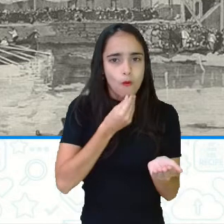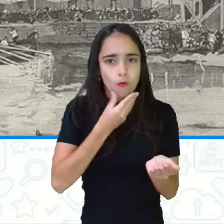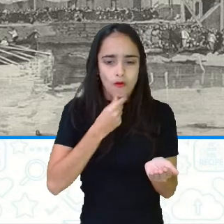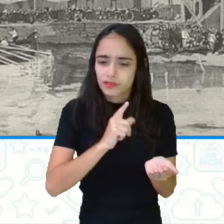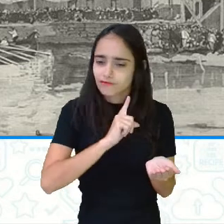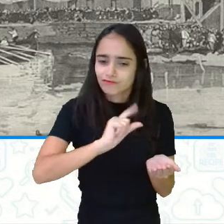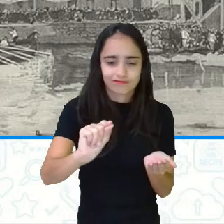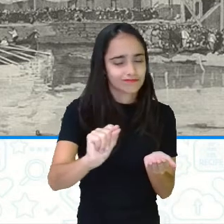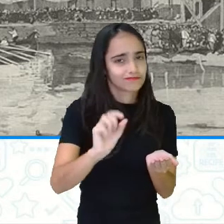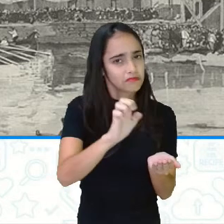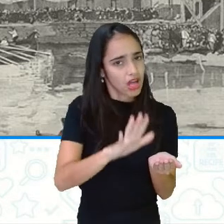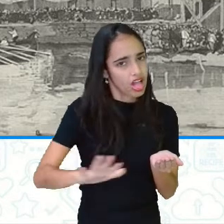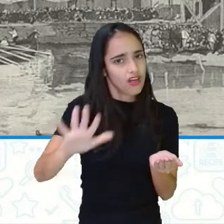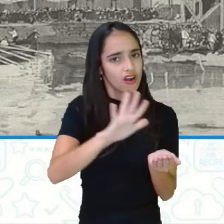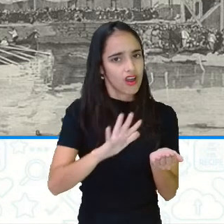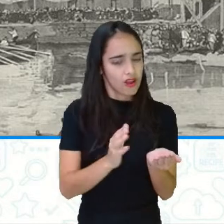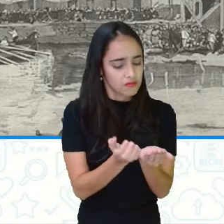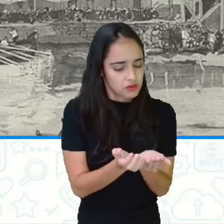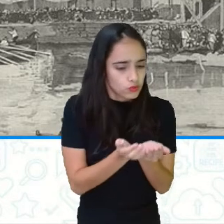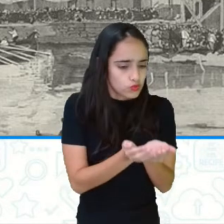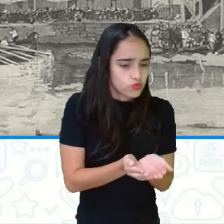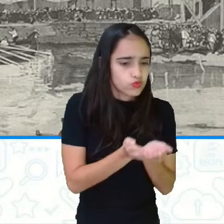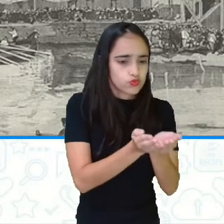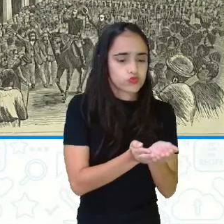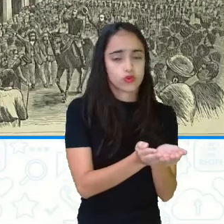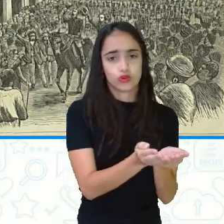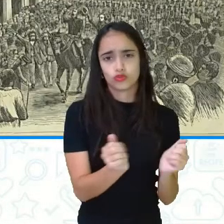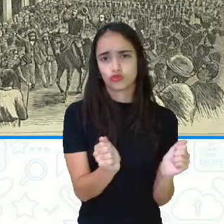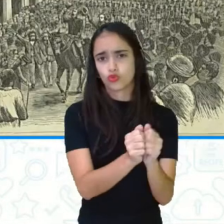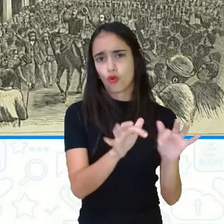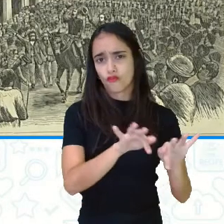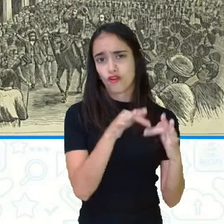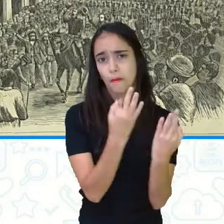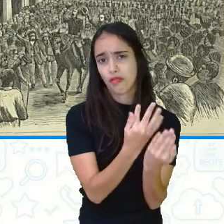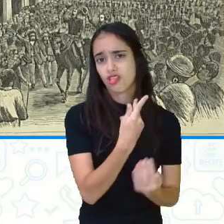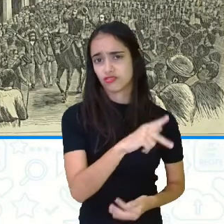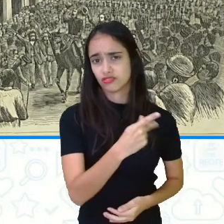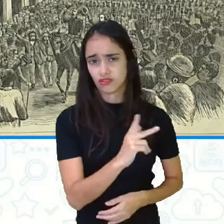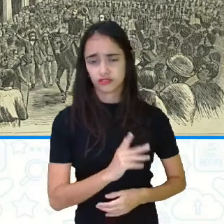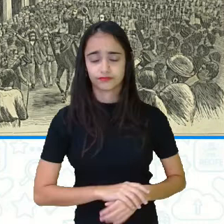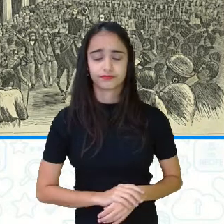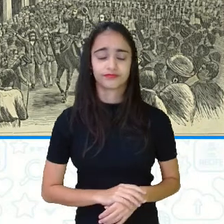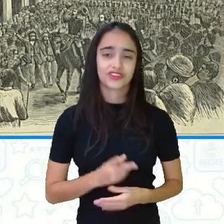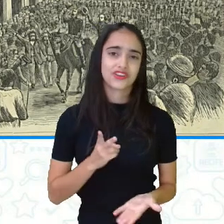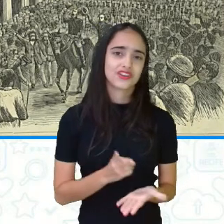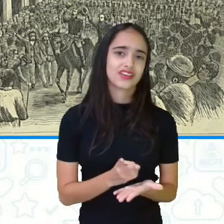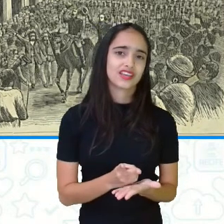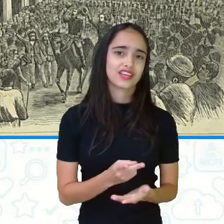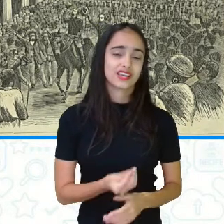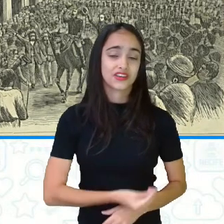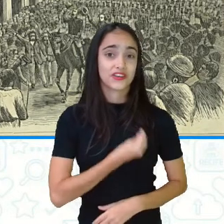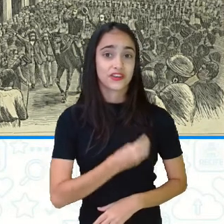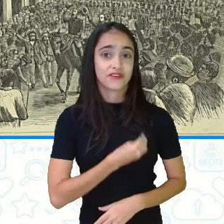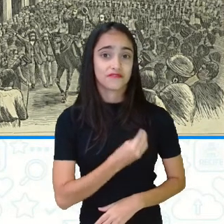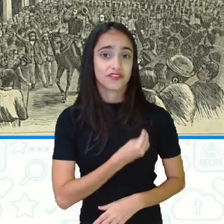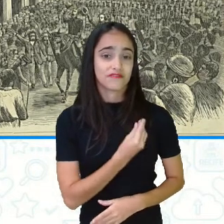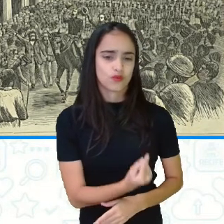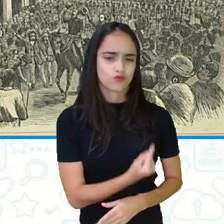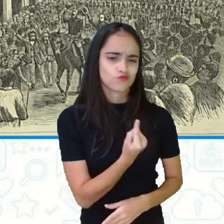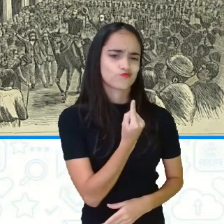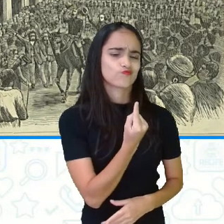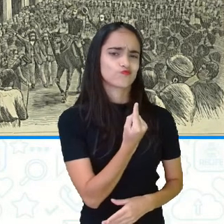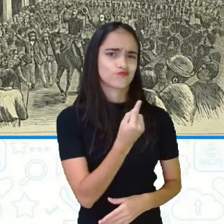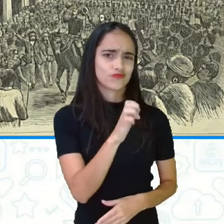desembarque aqui, ele foi-se embora para lá com a sua família, e viveu isolado na Europa, exilado na Europa.